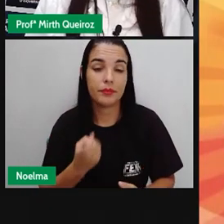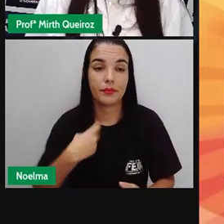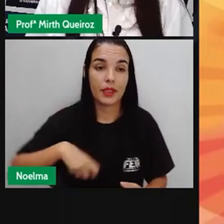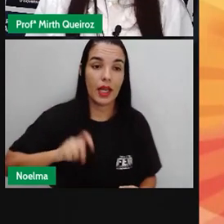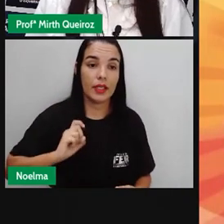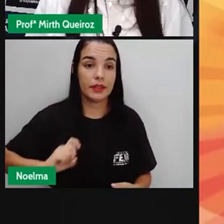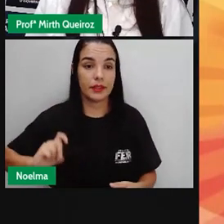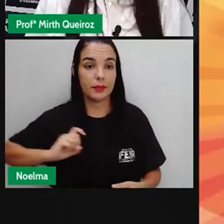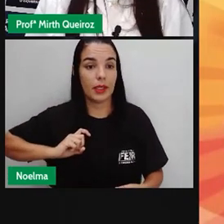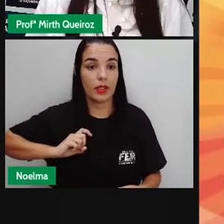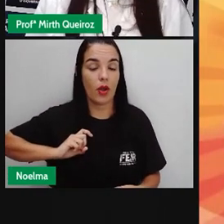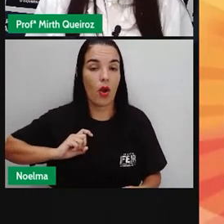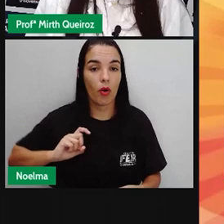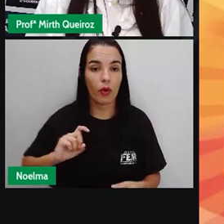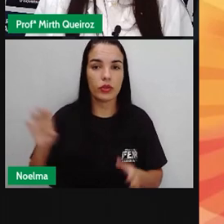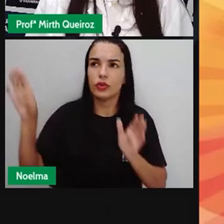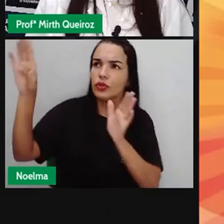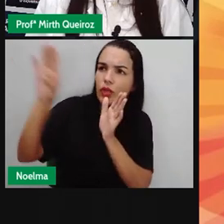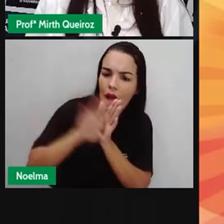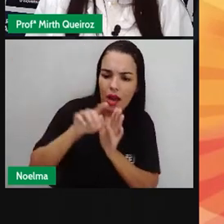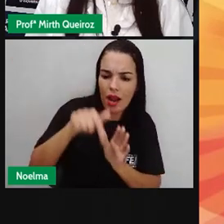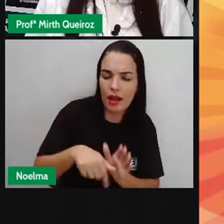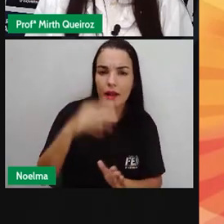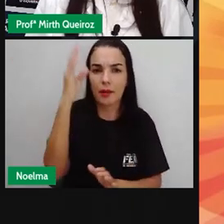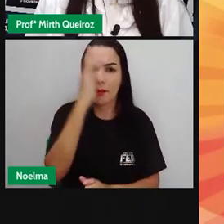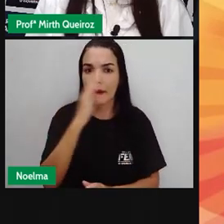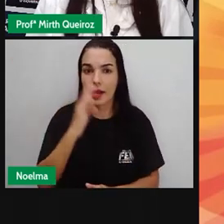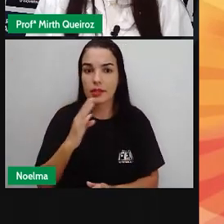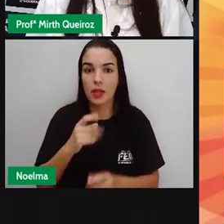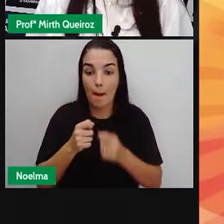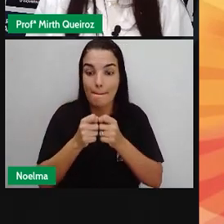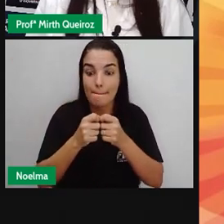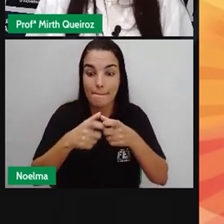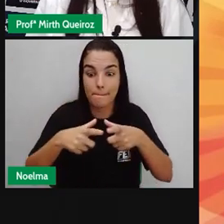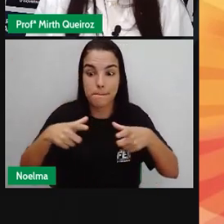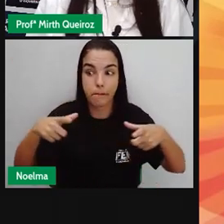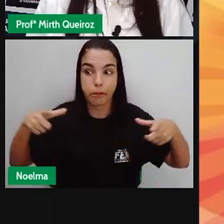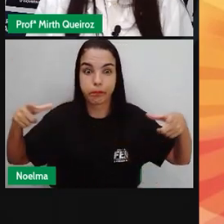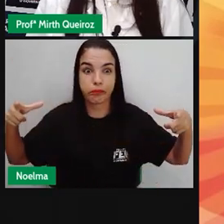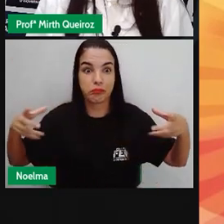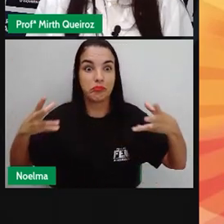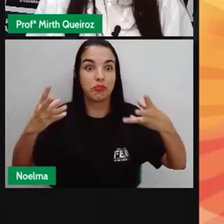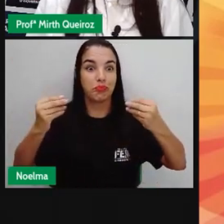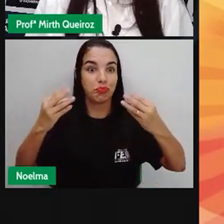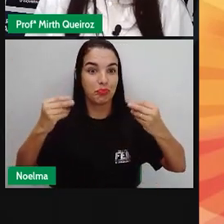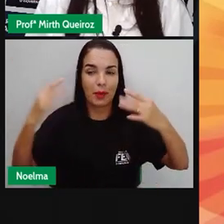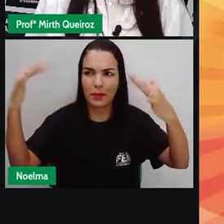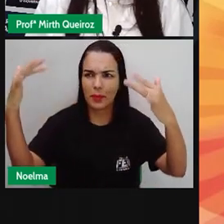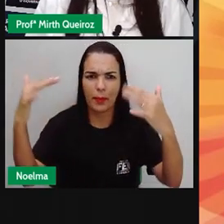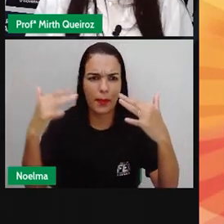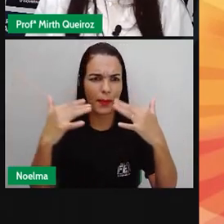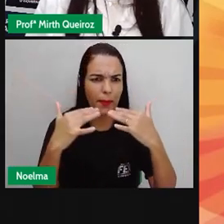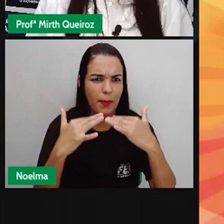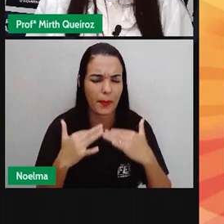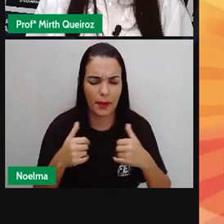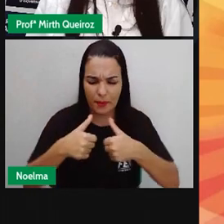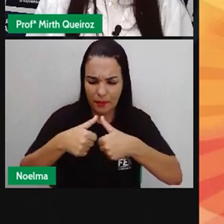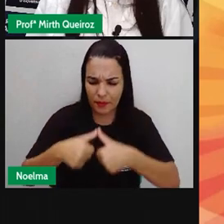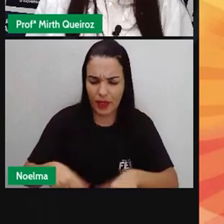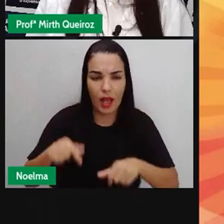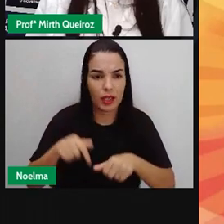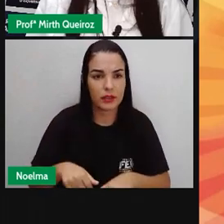Espanhóis vieram para o país, para o Brasil, em maior número aí no final do século XIX e fixaram-se